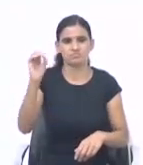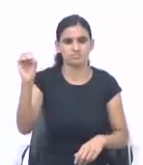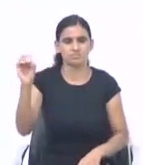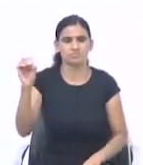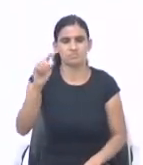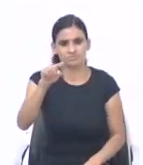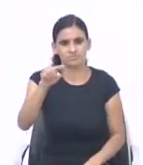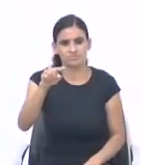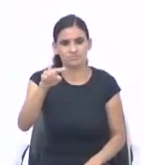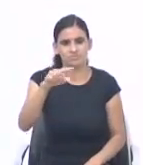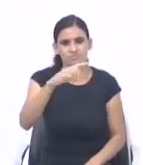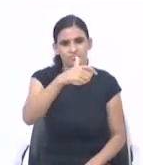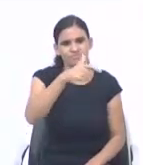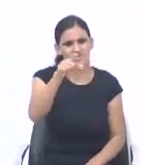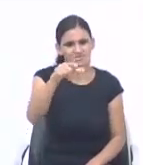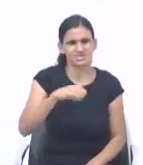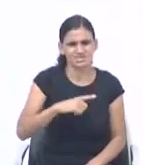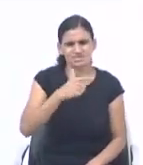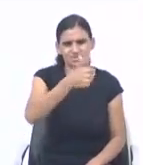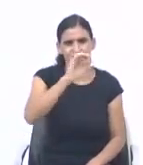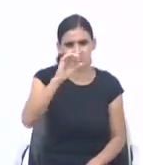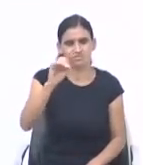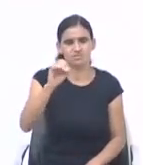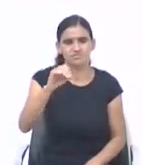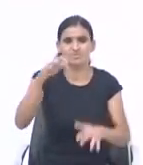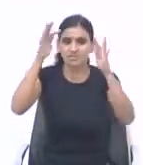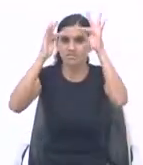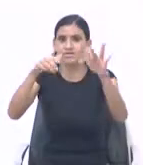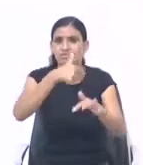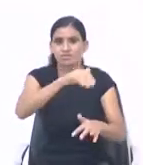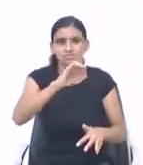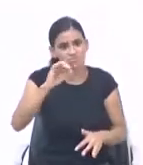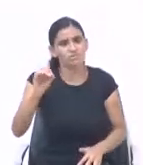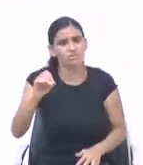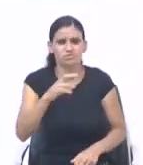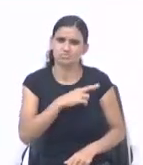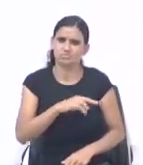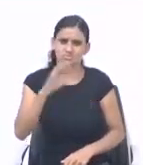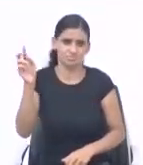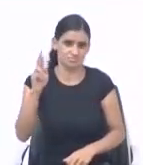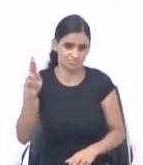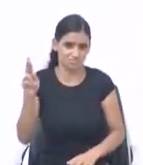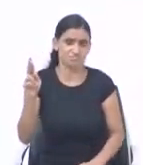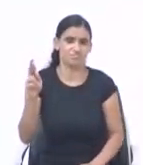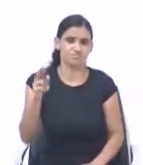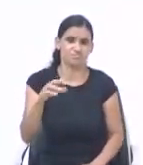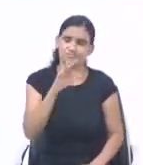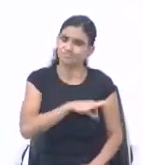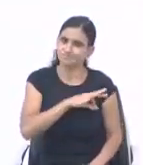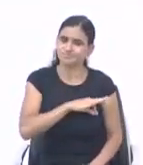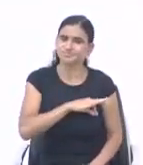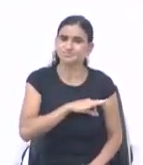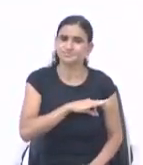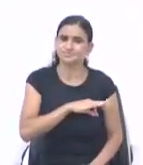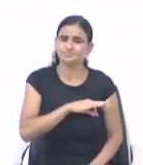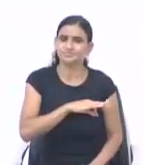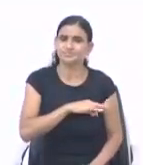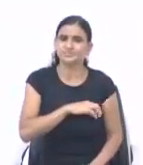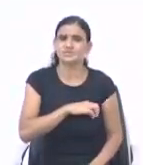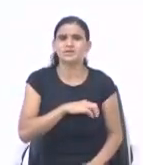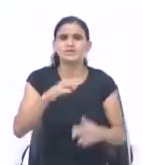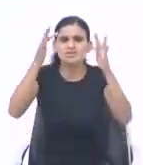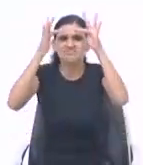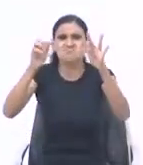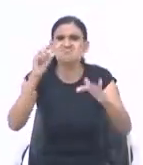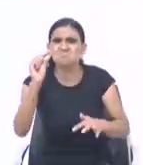É para você ser fiel nesse dois. Porque se você. Recebe a riqueza injusta. Ou seja. Não é justo te entregar. Não é justo que você recebe. Mas você não é fiel nem no pouco.